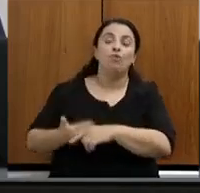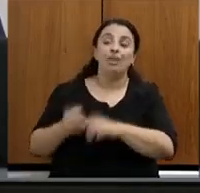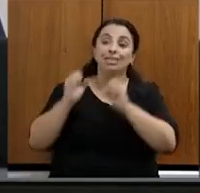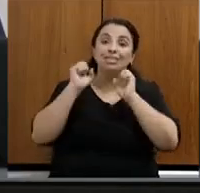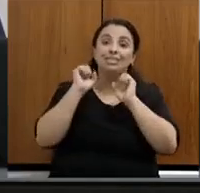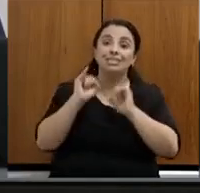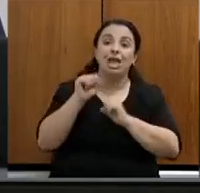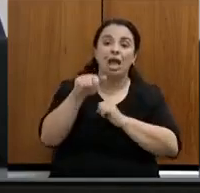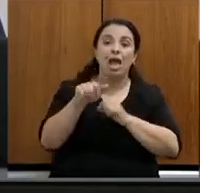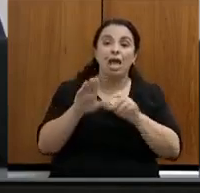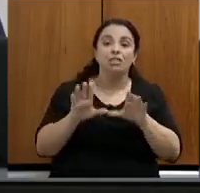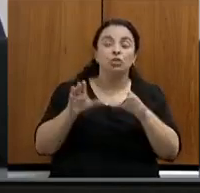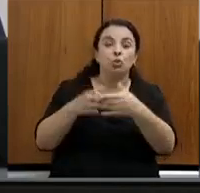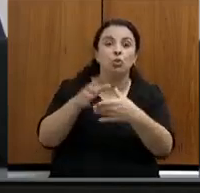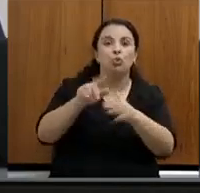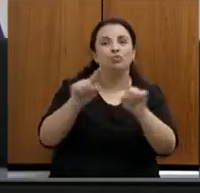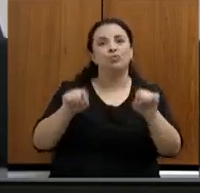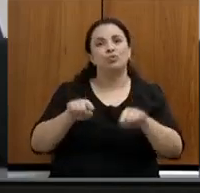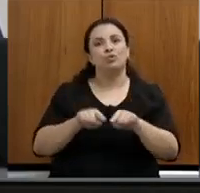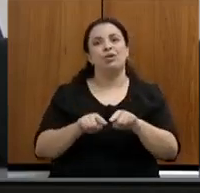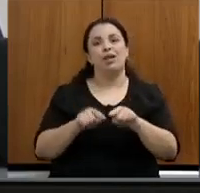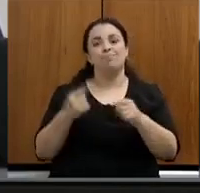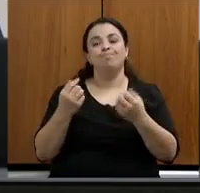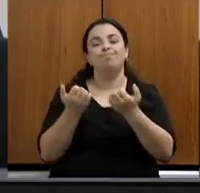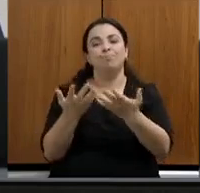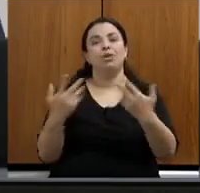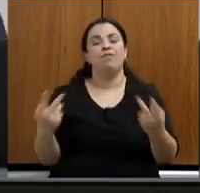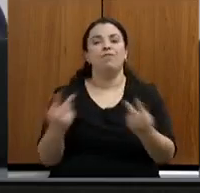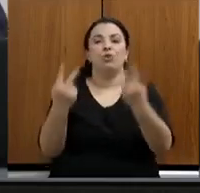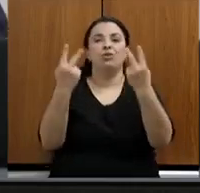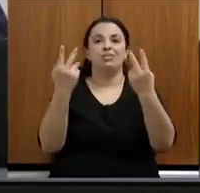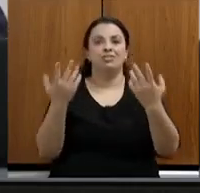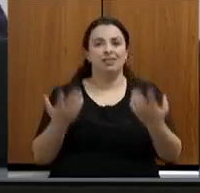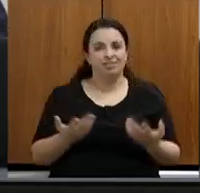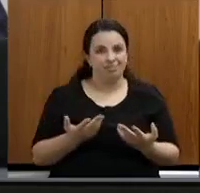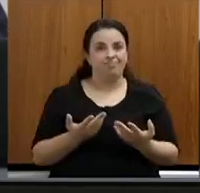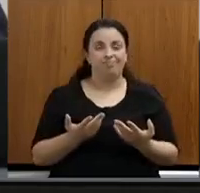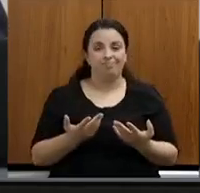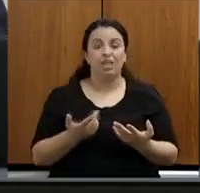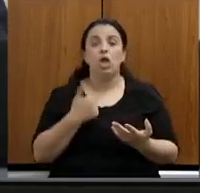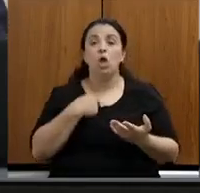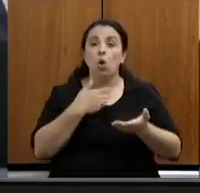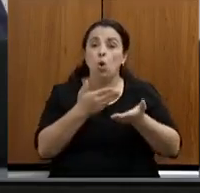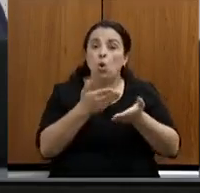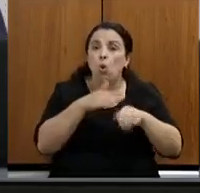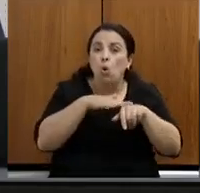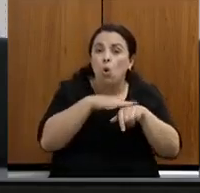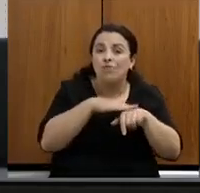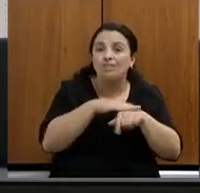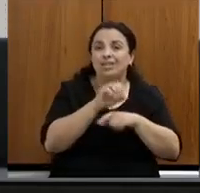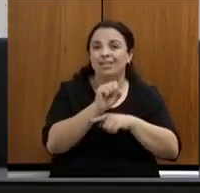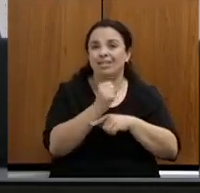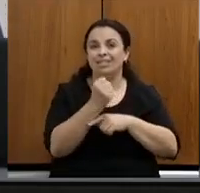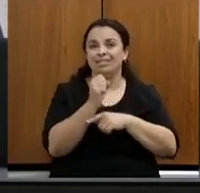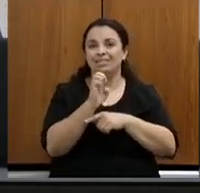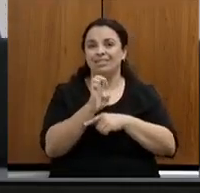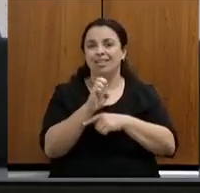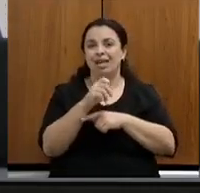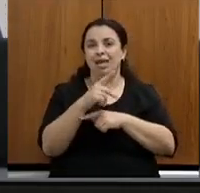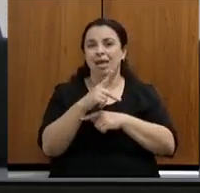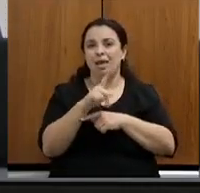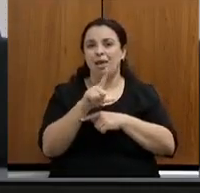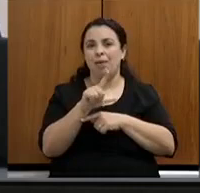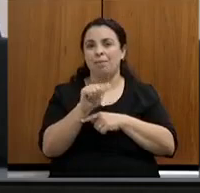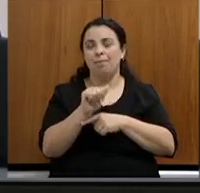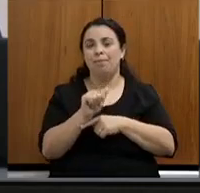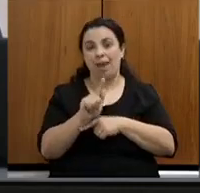é positivo para o governo atender essa categoria. Tenho conversado com a CEPLAG, eu estou dizendo que eu tenho visto o esforço da